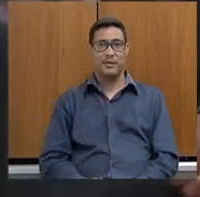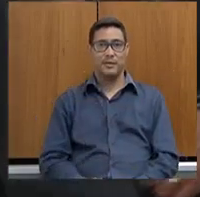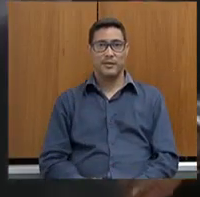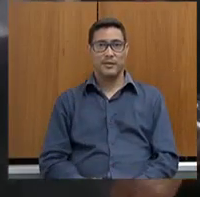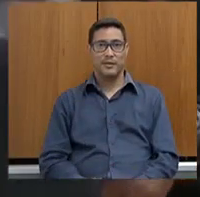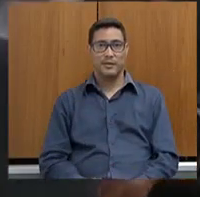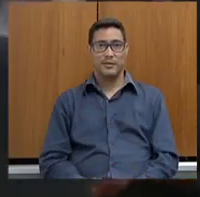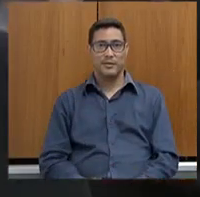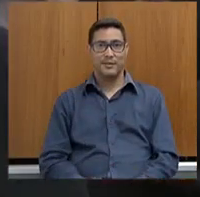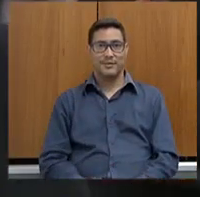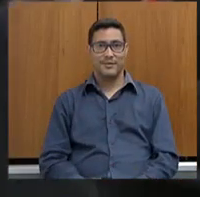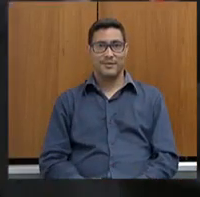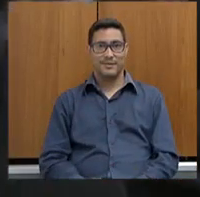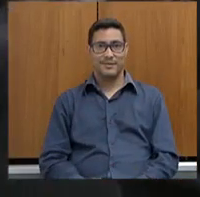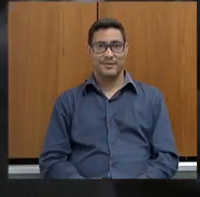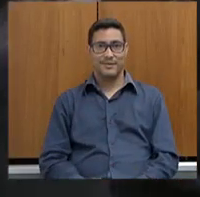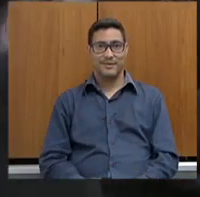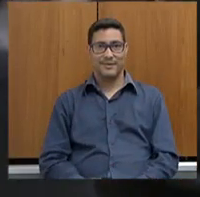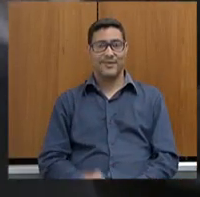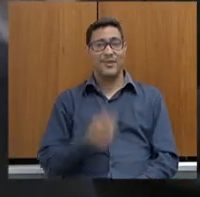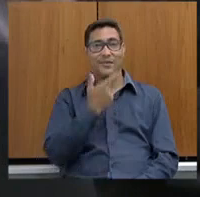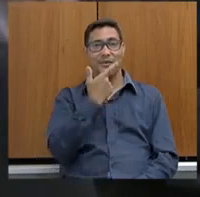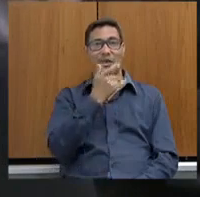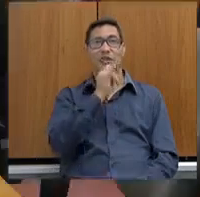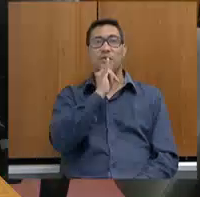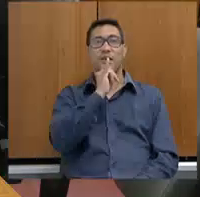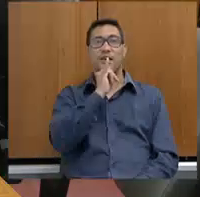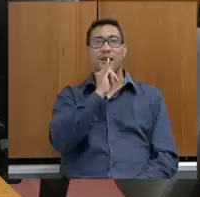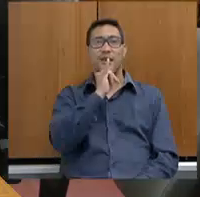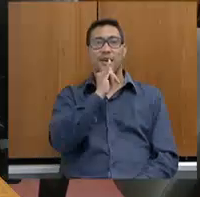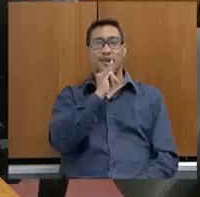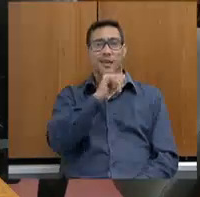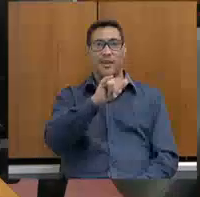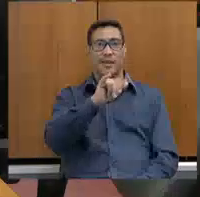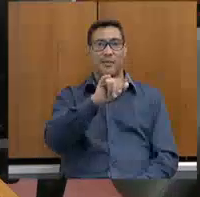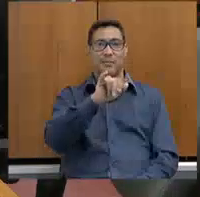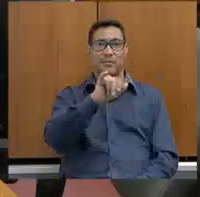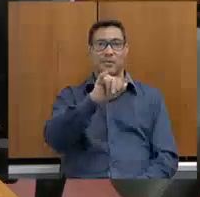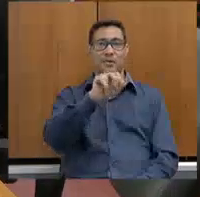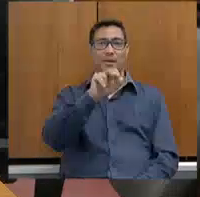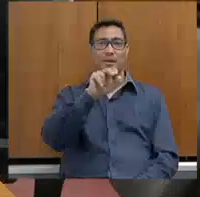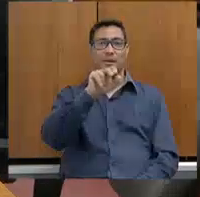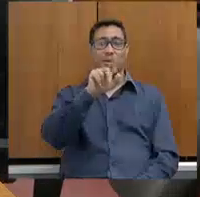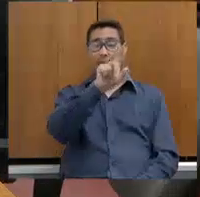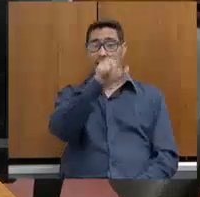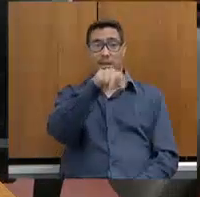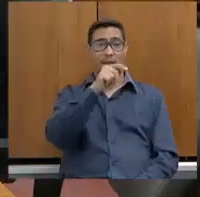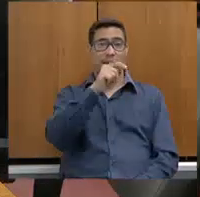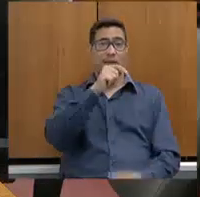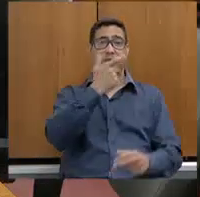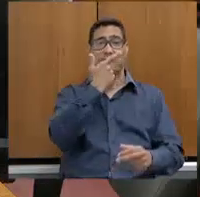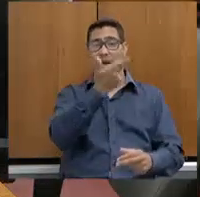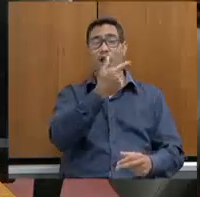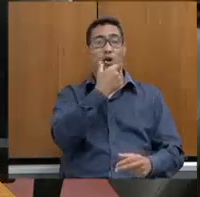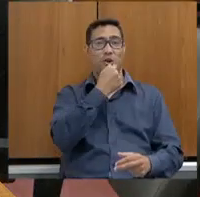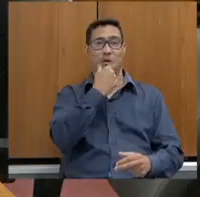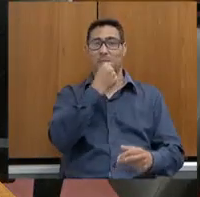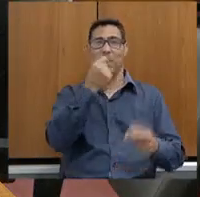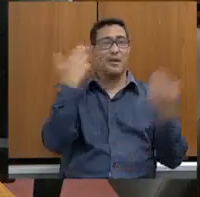Não, não estou falando a minha, não, estou falando um exemplo hipotético. Tem mulher que não deixa o marido sair de casa. Então, é o IPL, então.